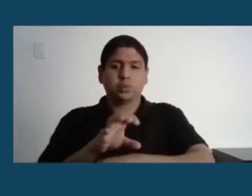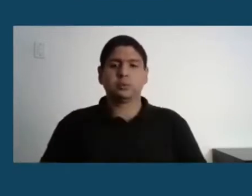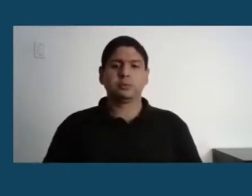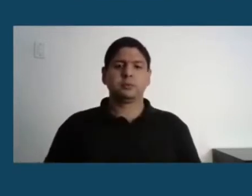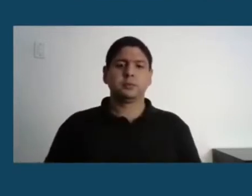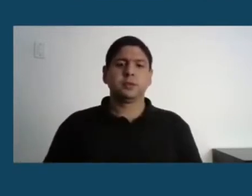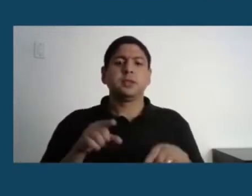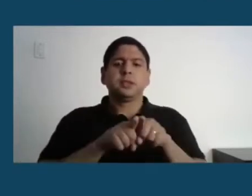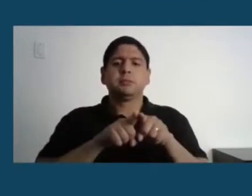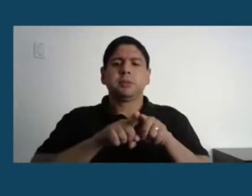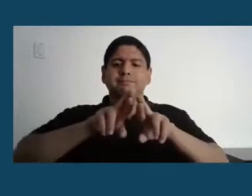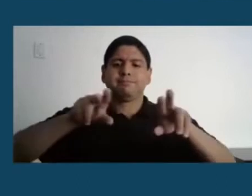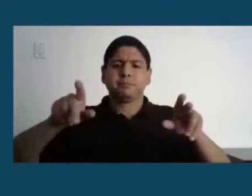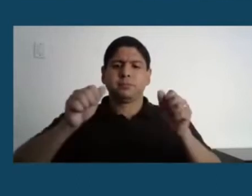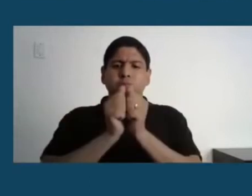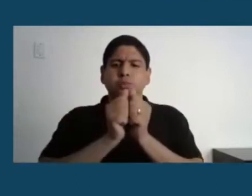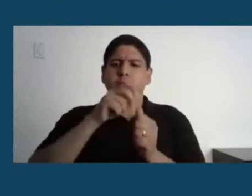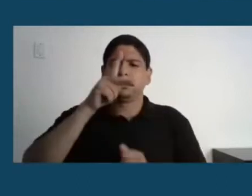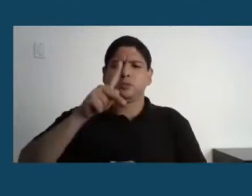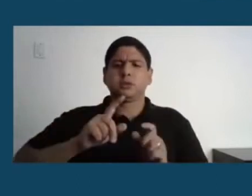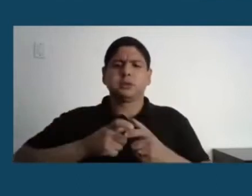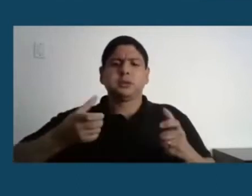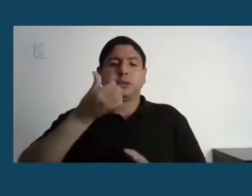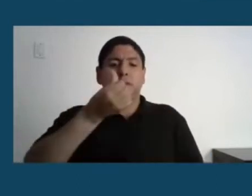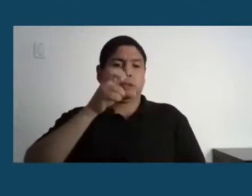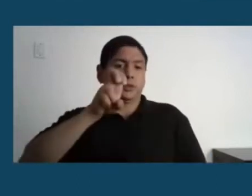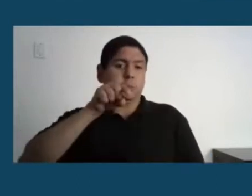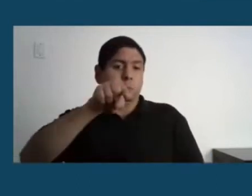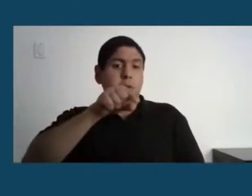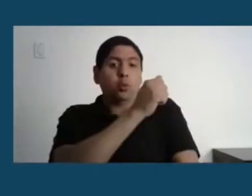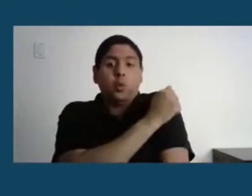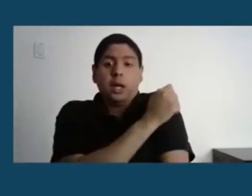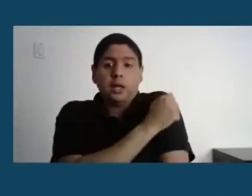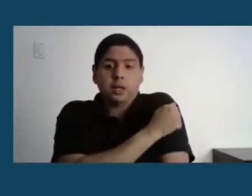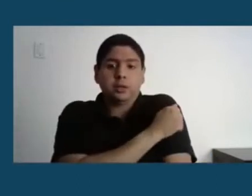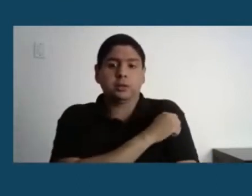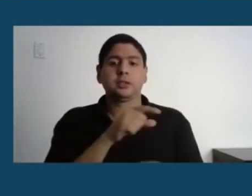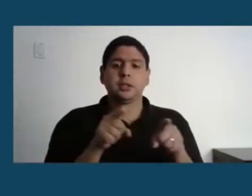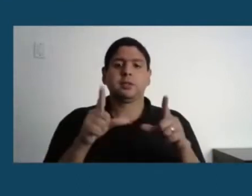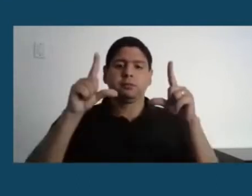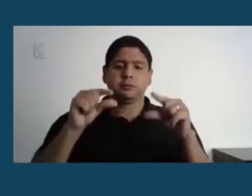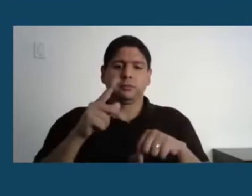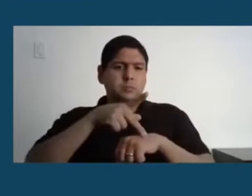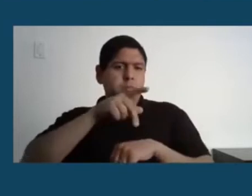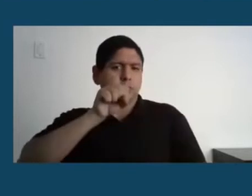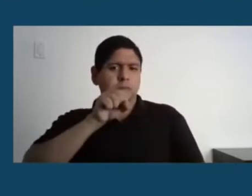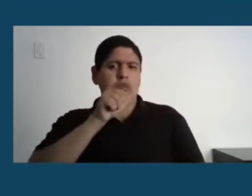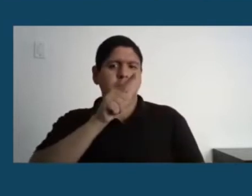com cerca de 65 mil estudantes, agora um pouco mais de graduação, cerca de 5 mil a mais, houve uma certa